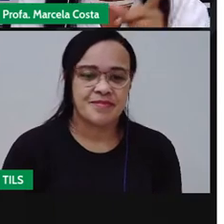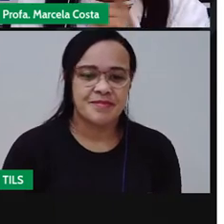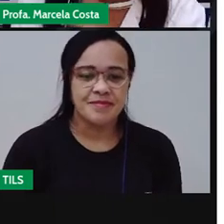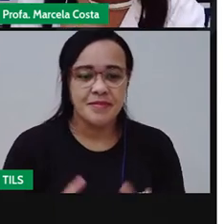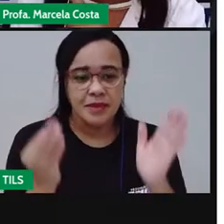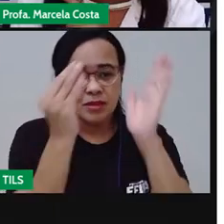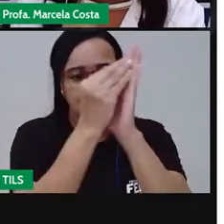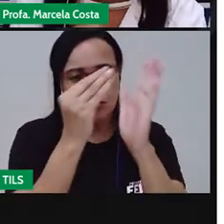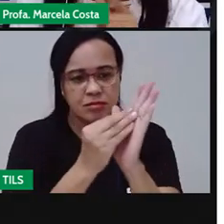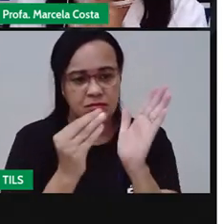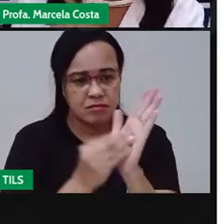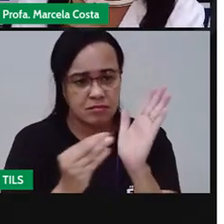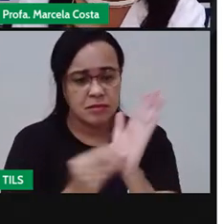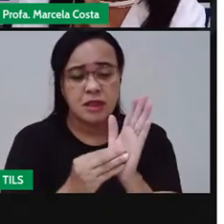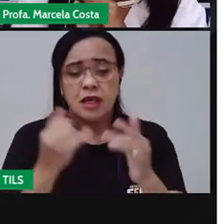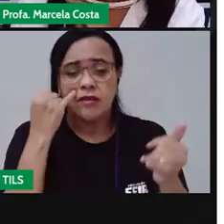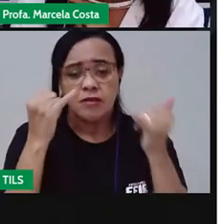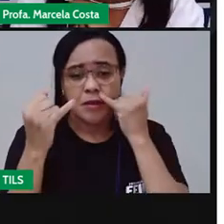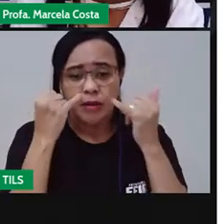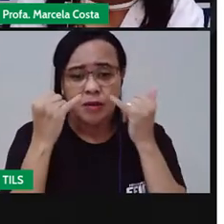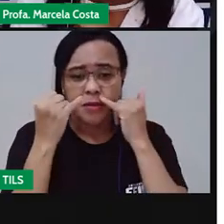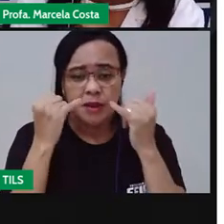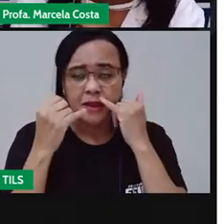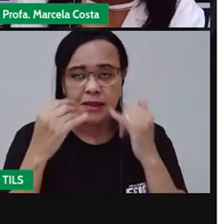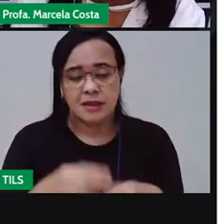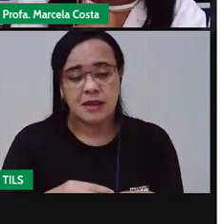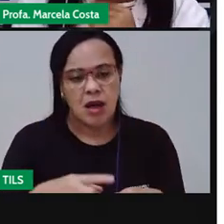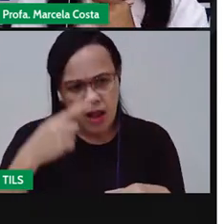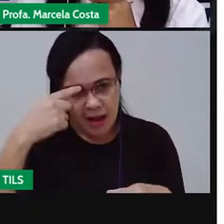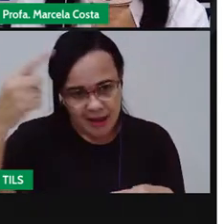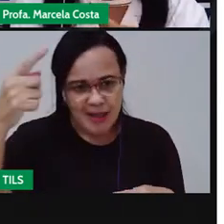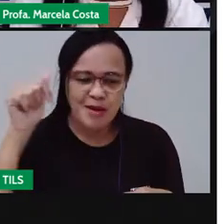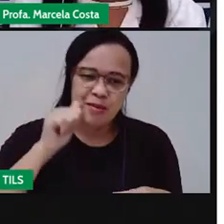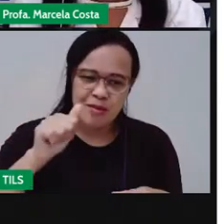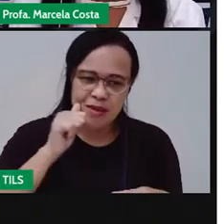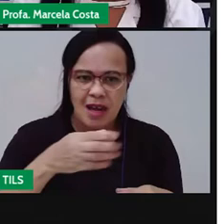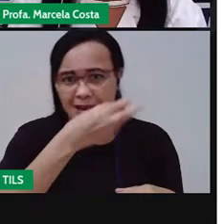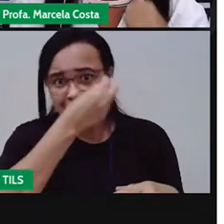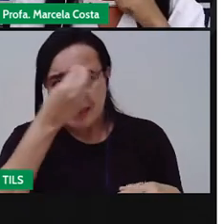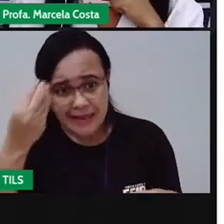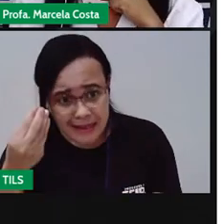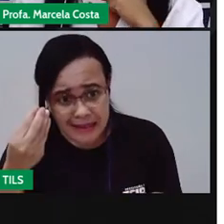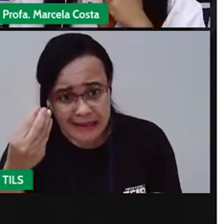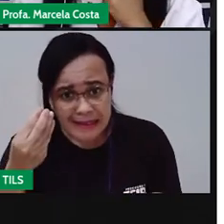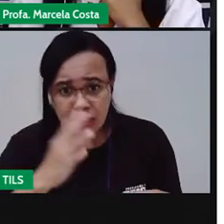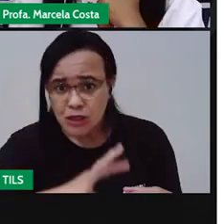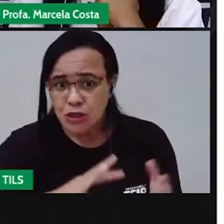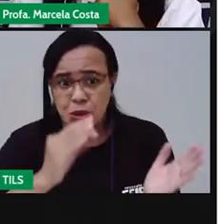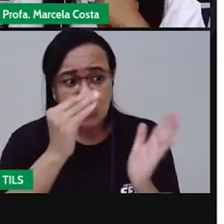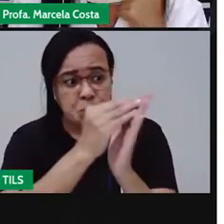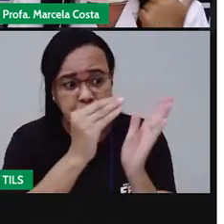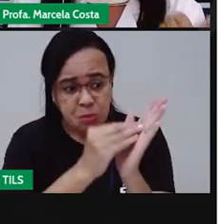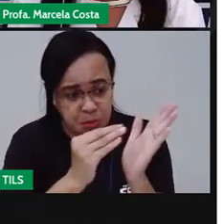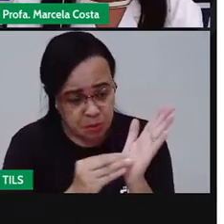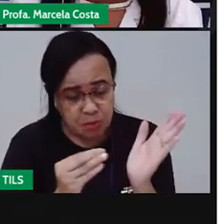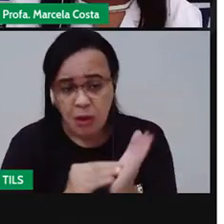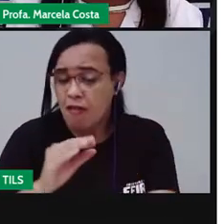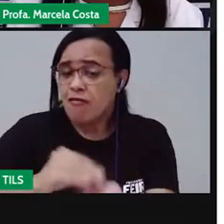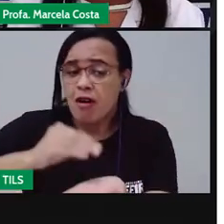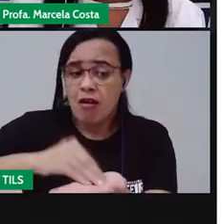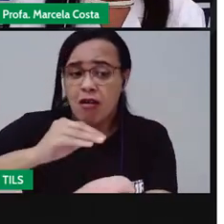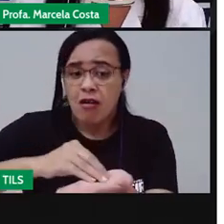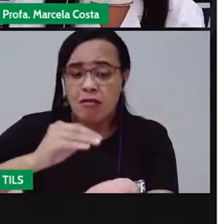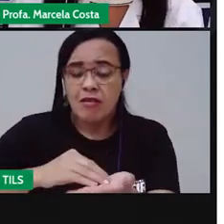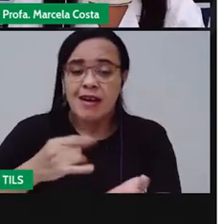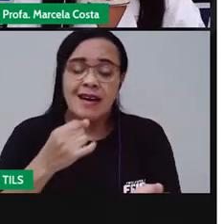Colocando as informações que ela esqueceu de colocar. Informações como a cor da